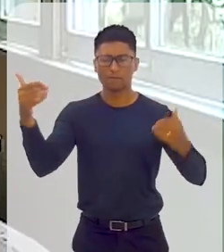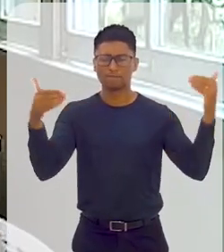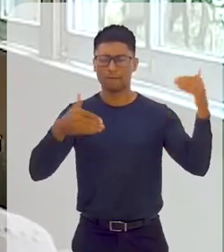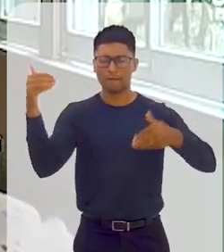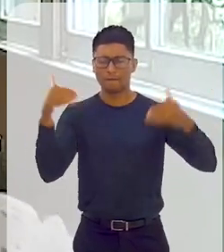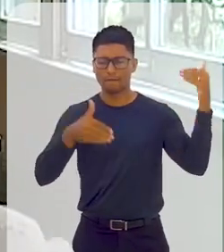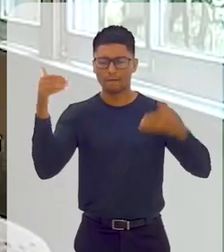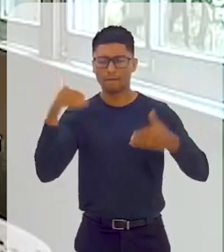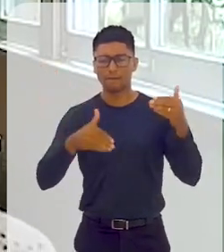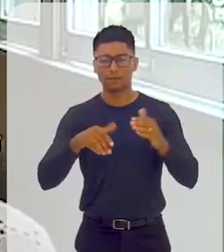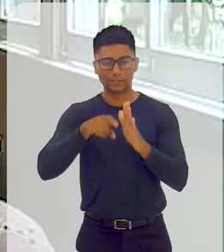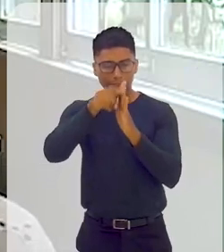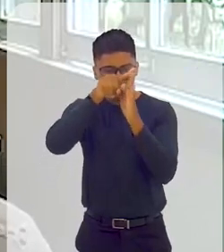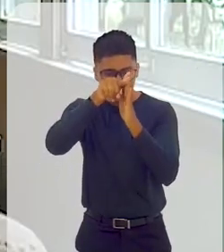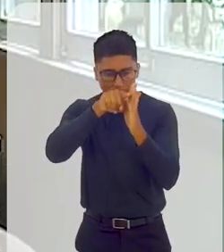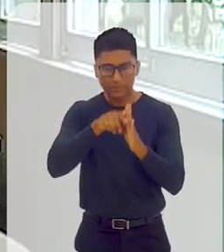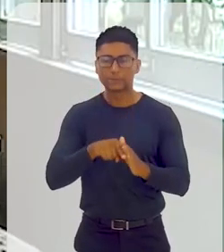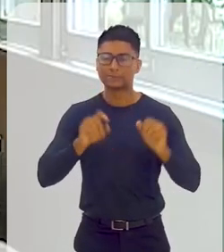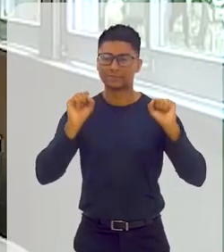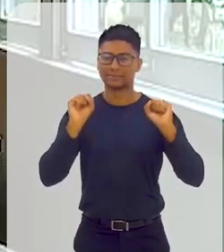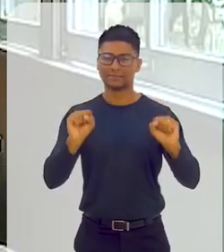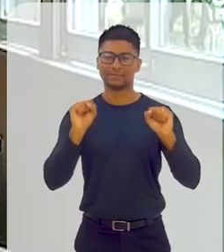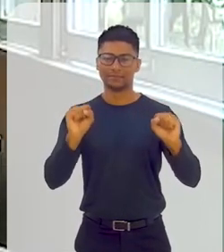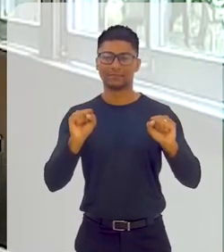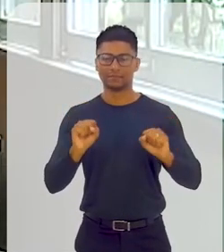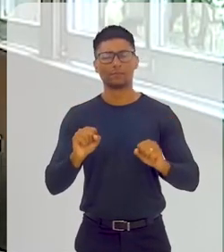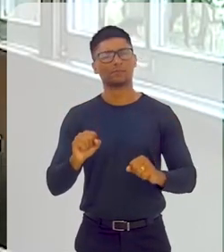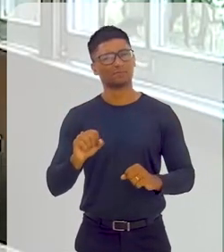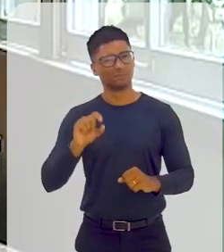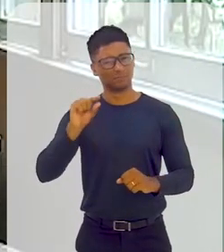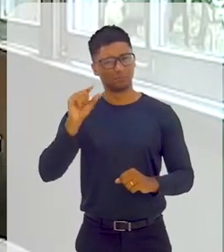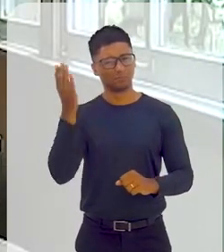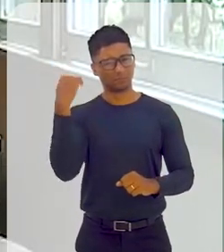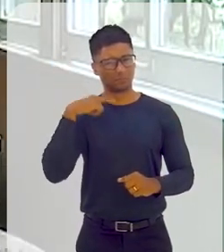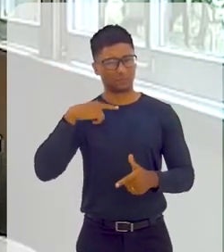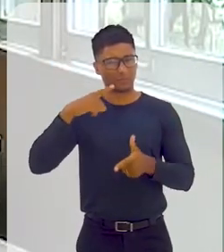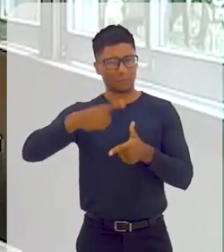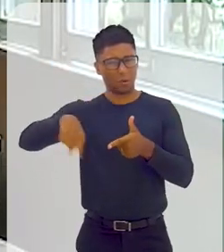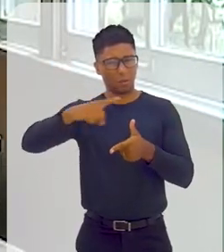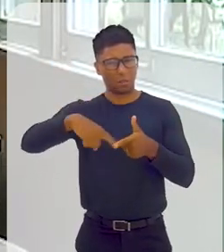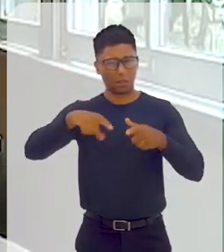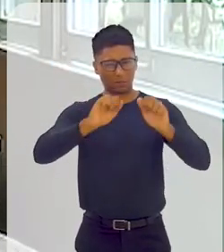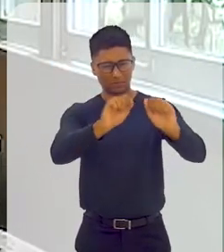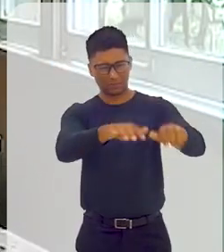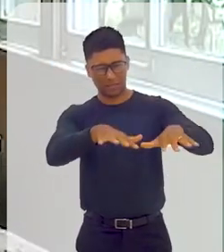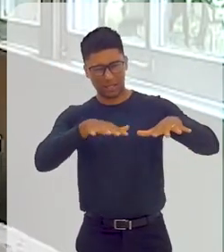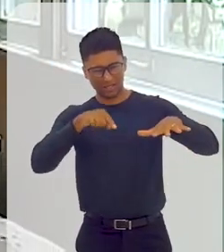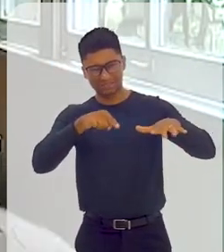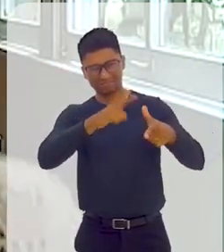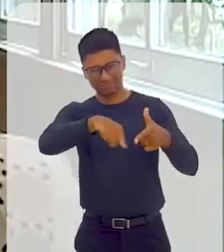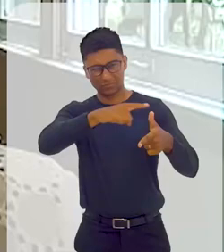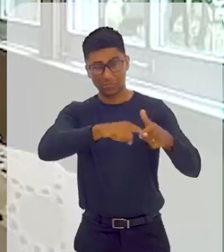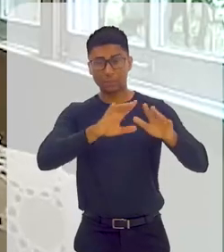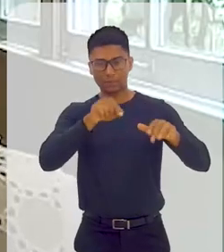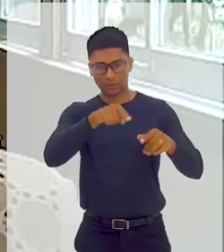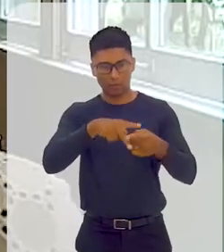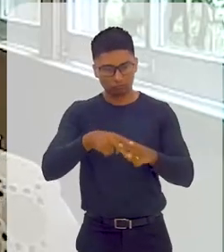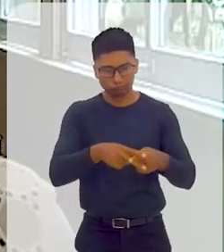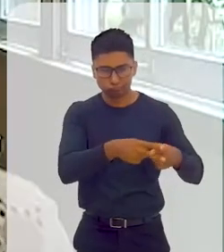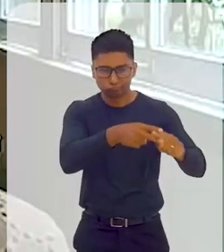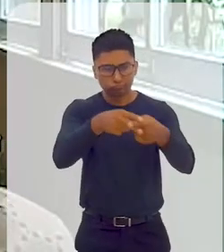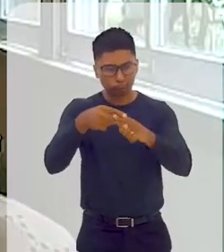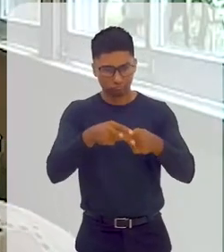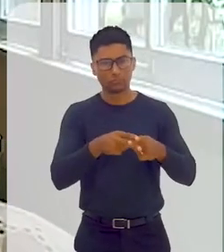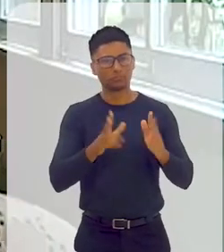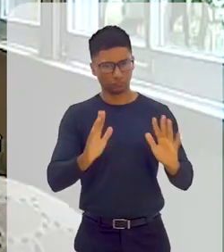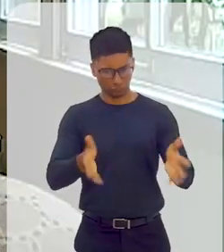com o nosso auditório, mas a gente está recuperando isso. Então, nós, portanto, temos